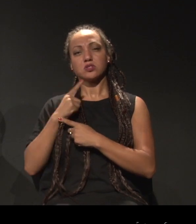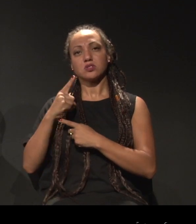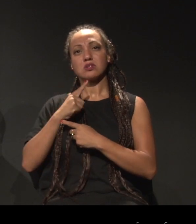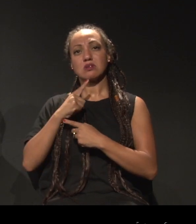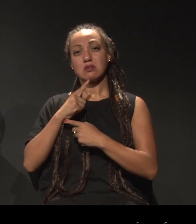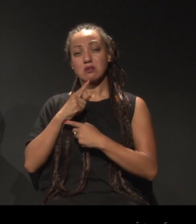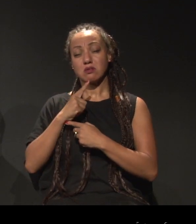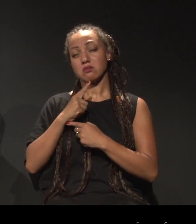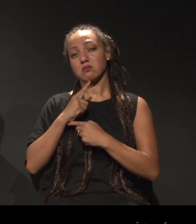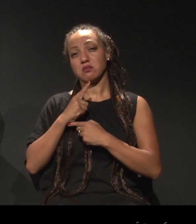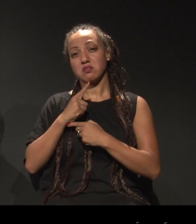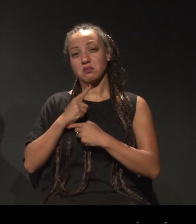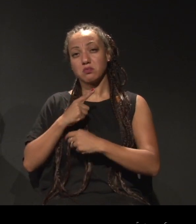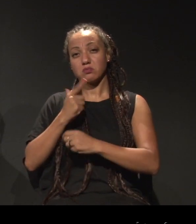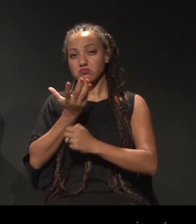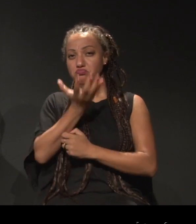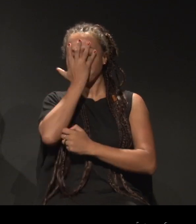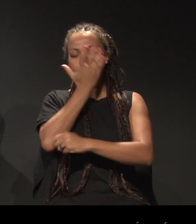cordialidade?